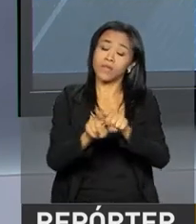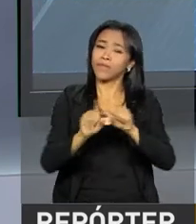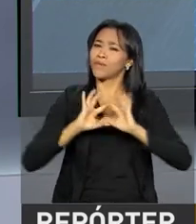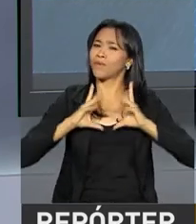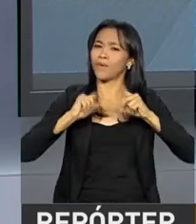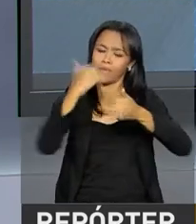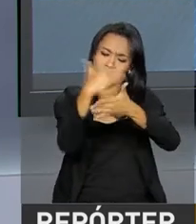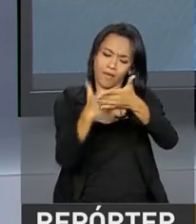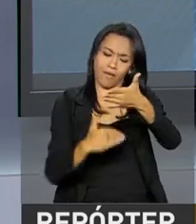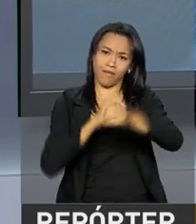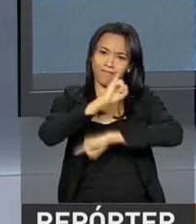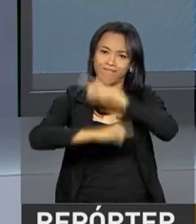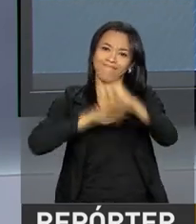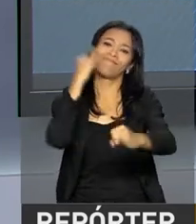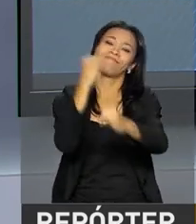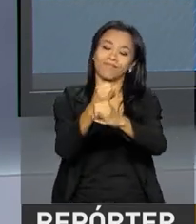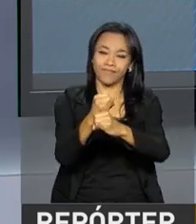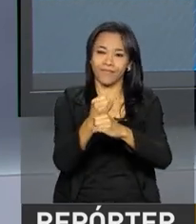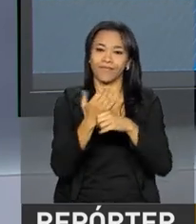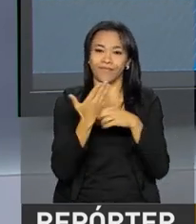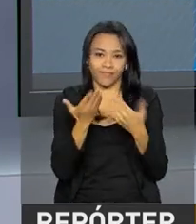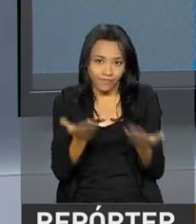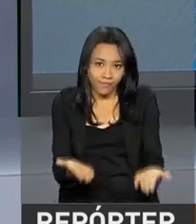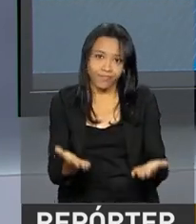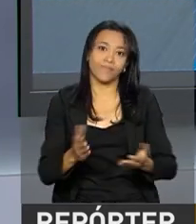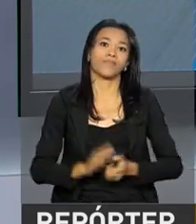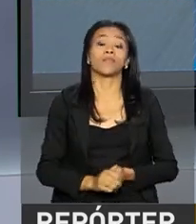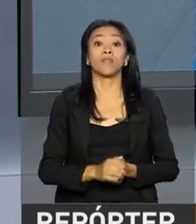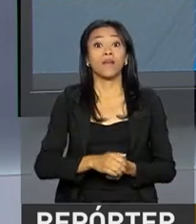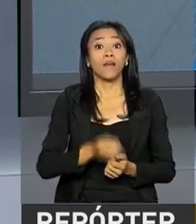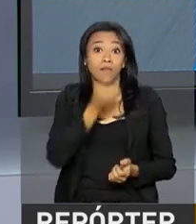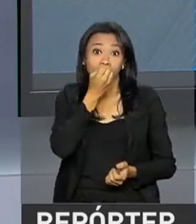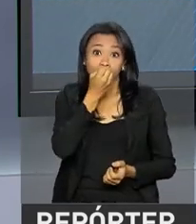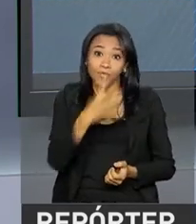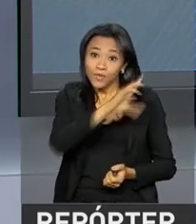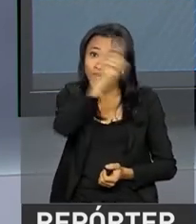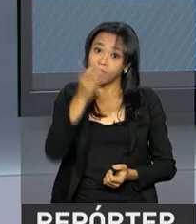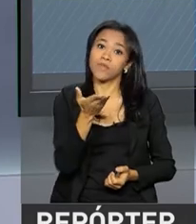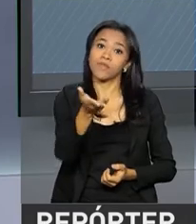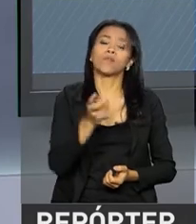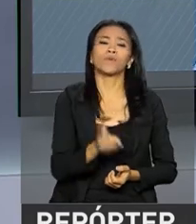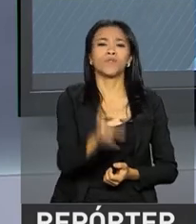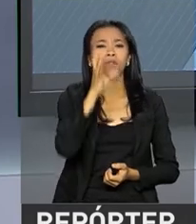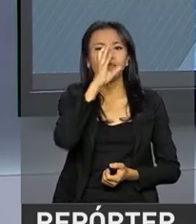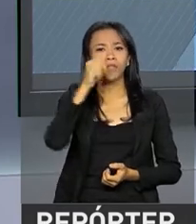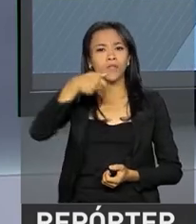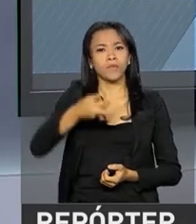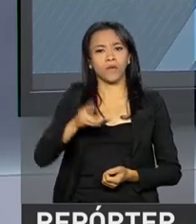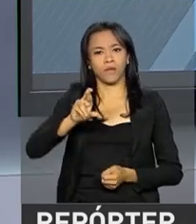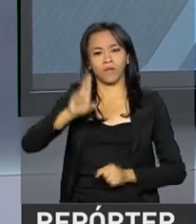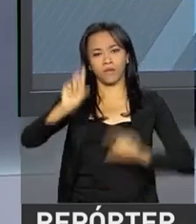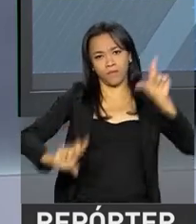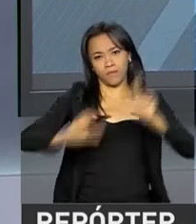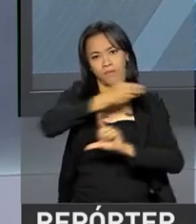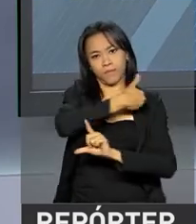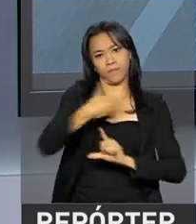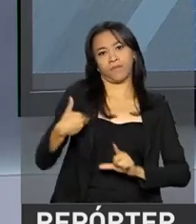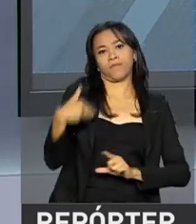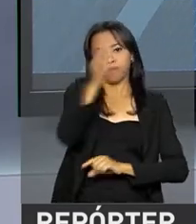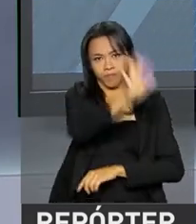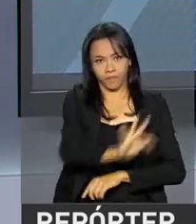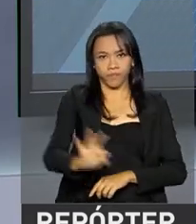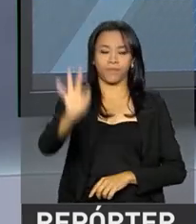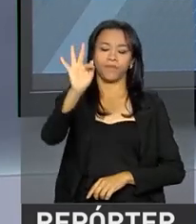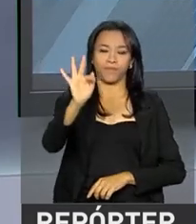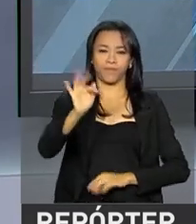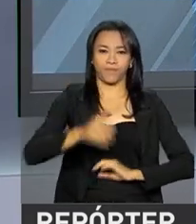toda a programação está disponível na nossa página na internet. Um bom dia para você e continue com a gente aqui na NBR, a TV